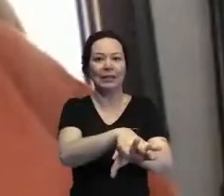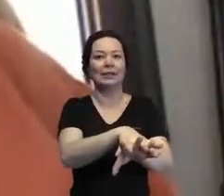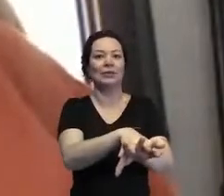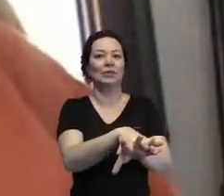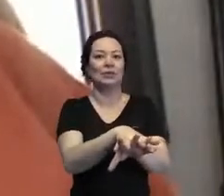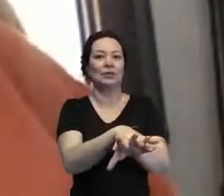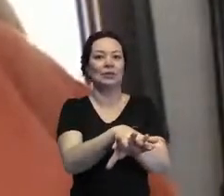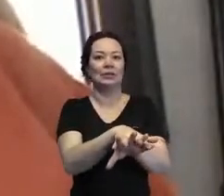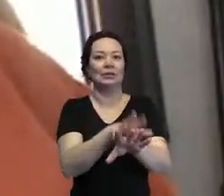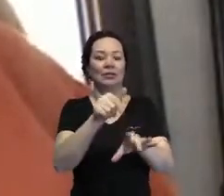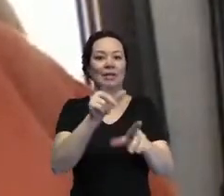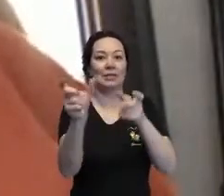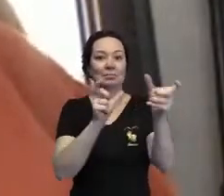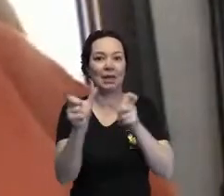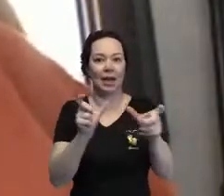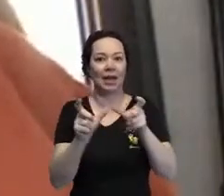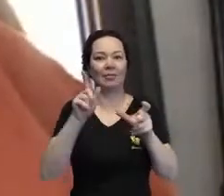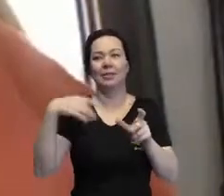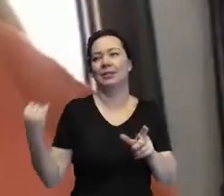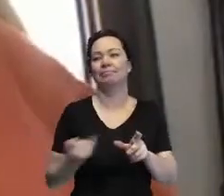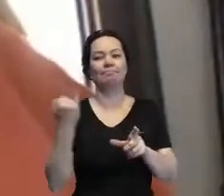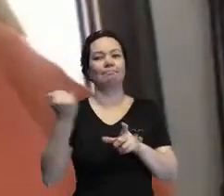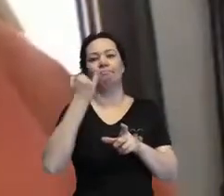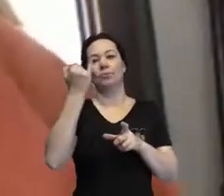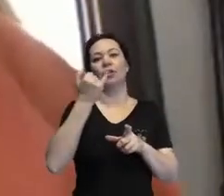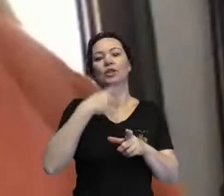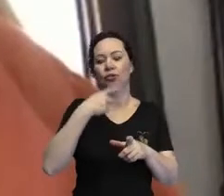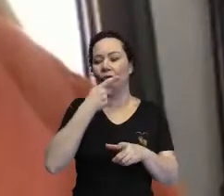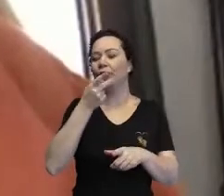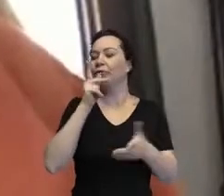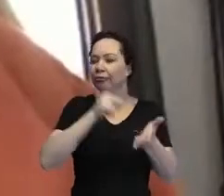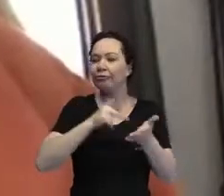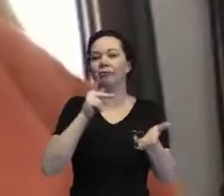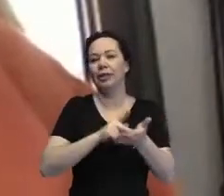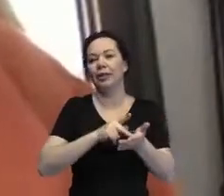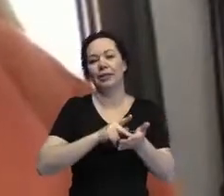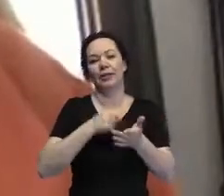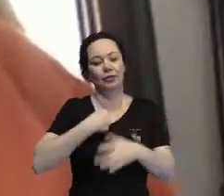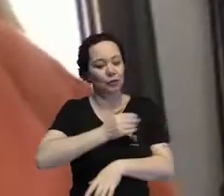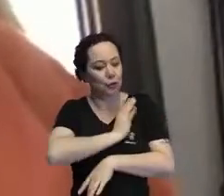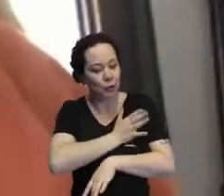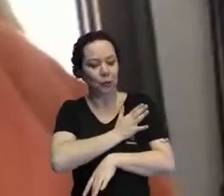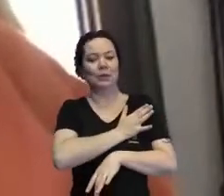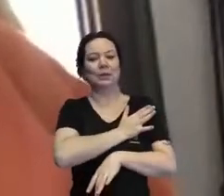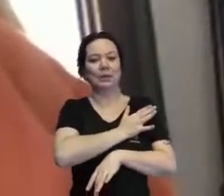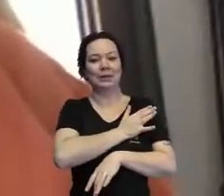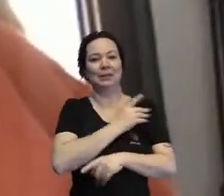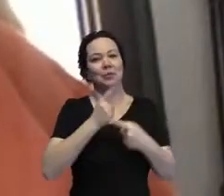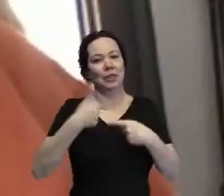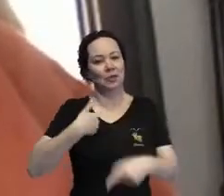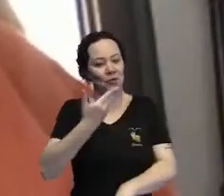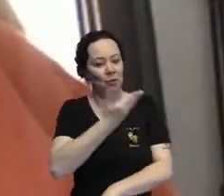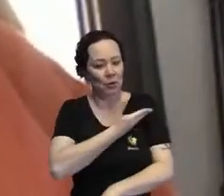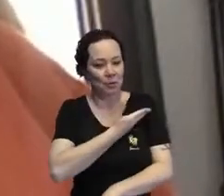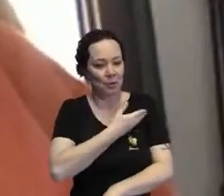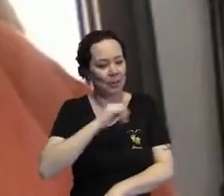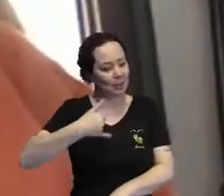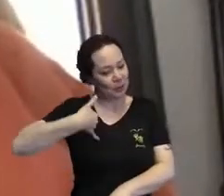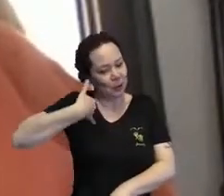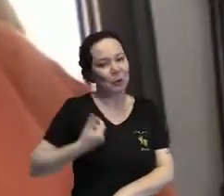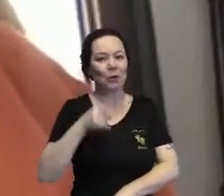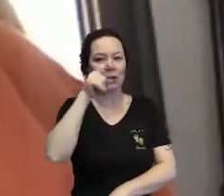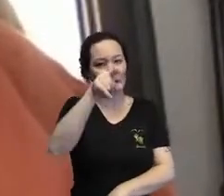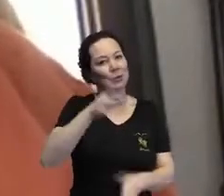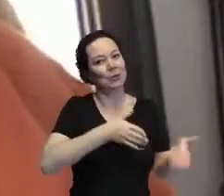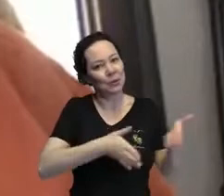E essas palavras são absolutamente sinceras. E de uma amiga que vem aí com muito orgulho acompanhando sua importante